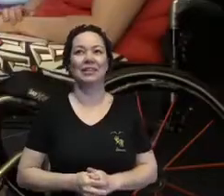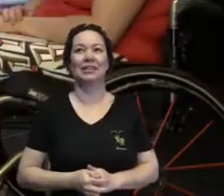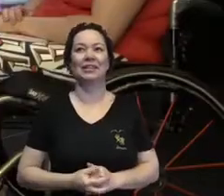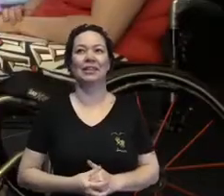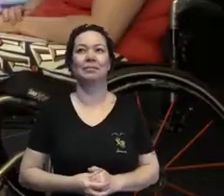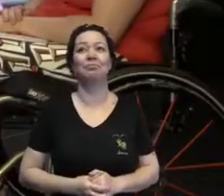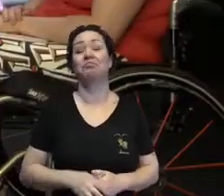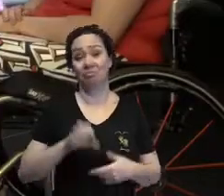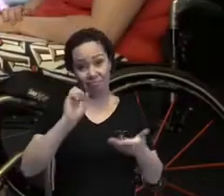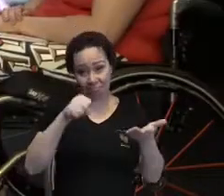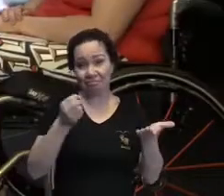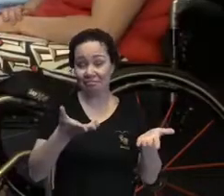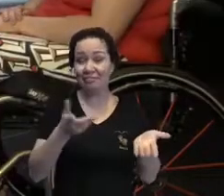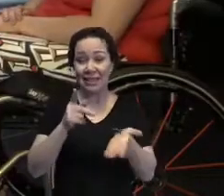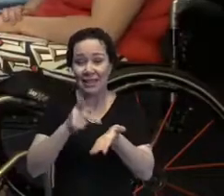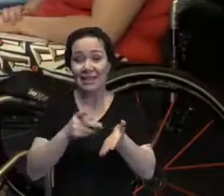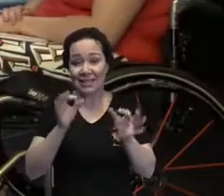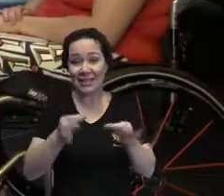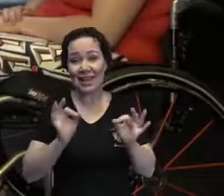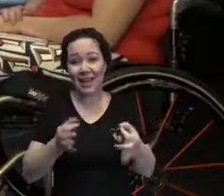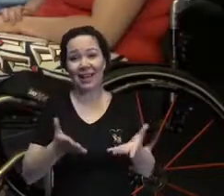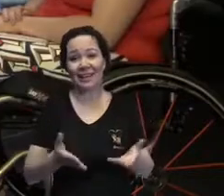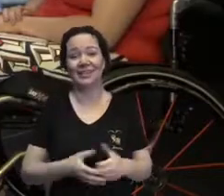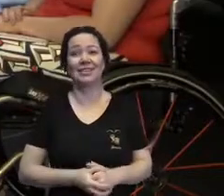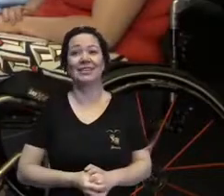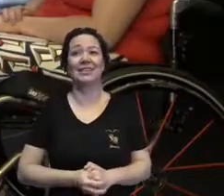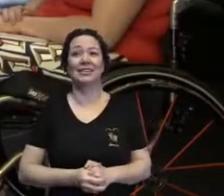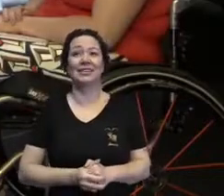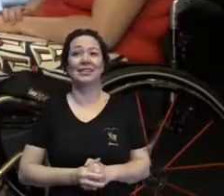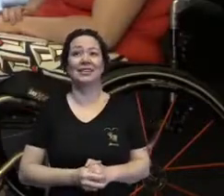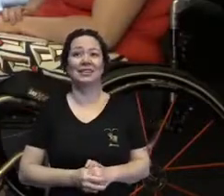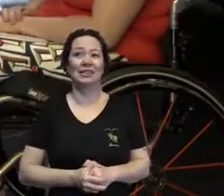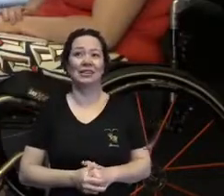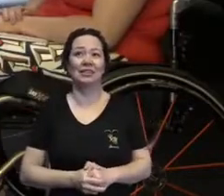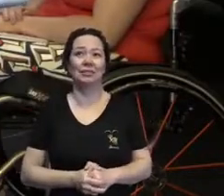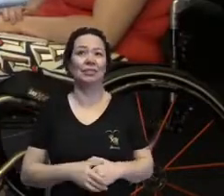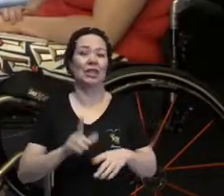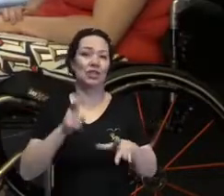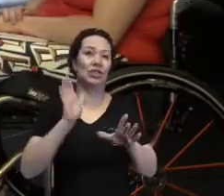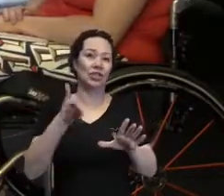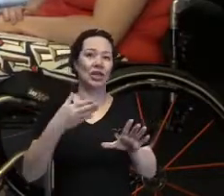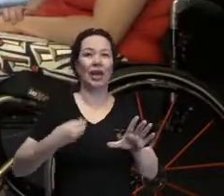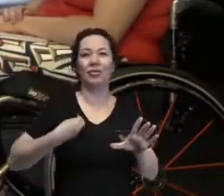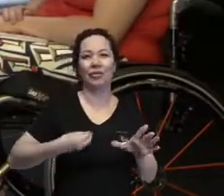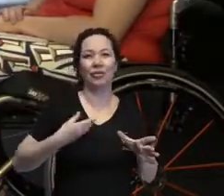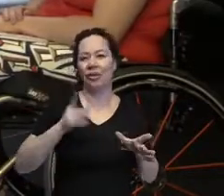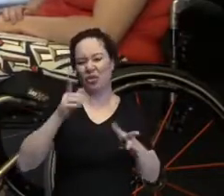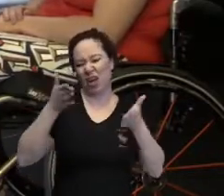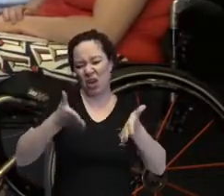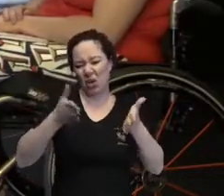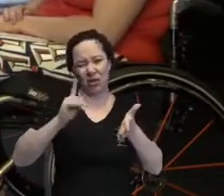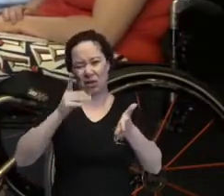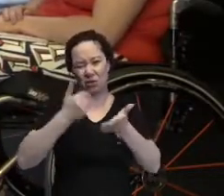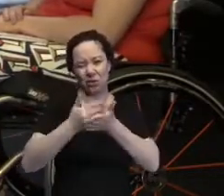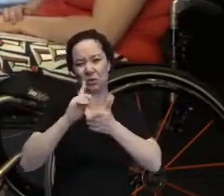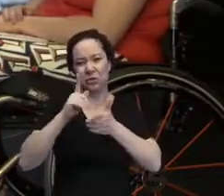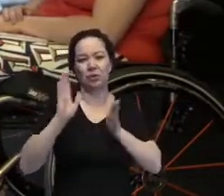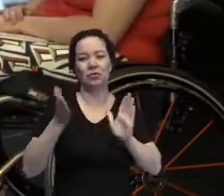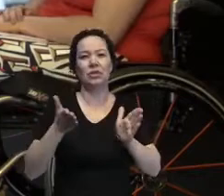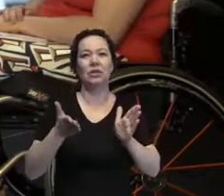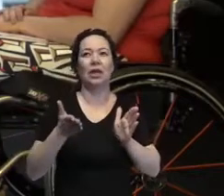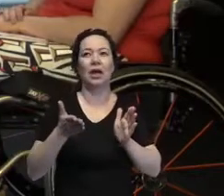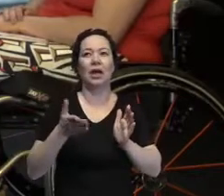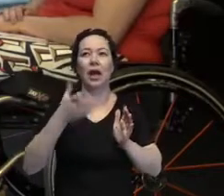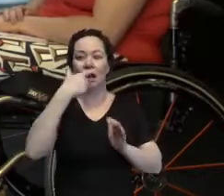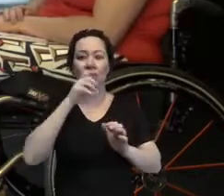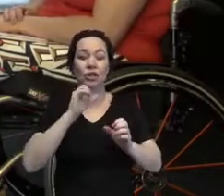É, a gente vive já e não é de agora, Eu acho que com as